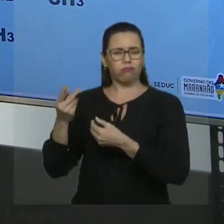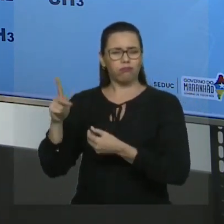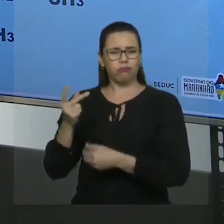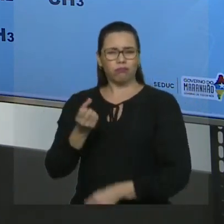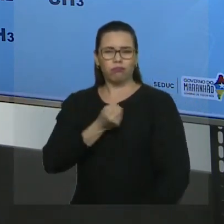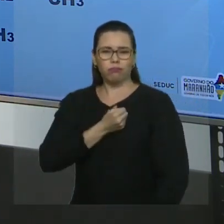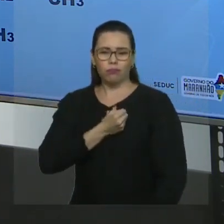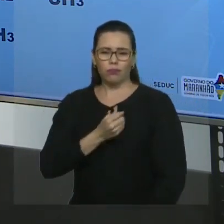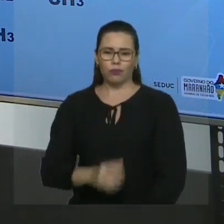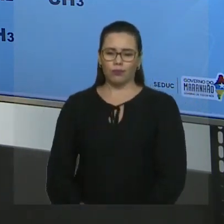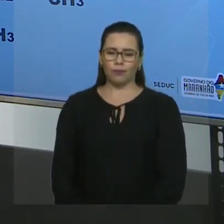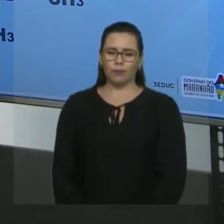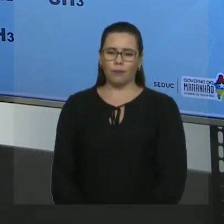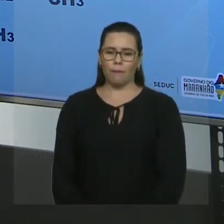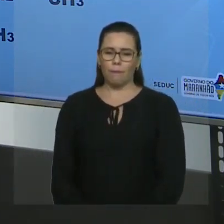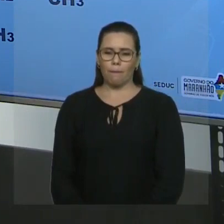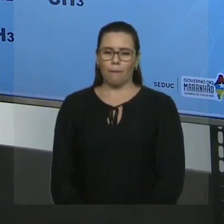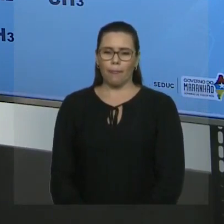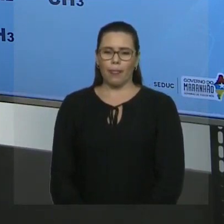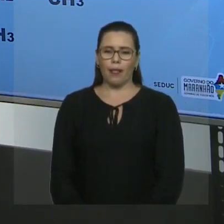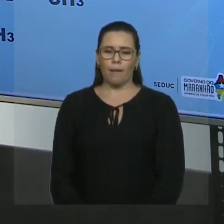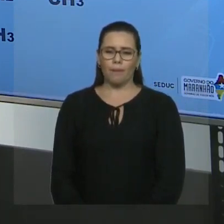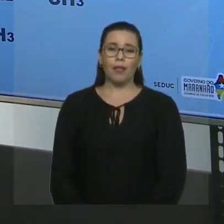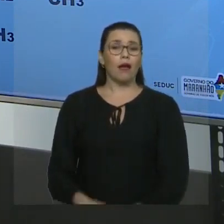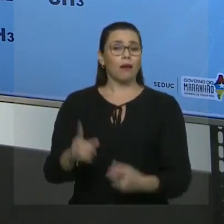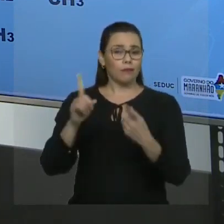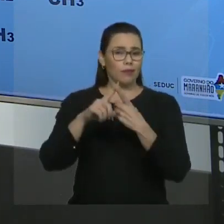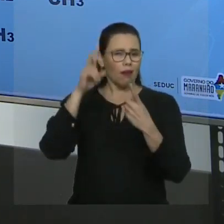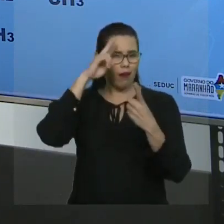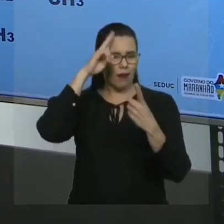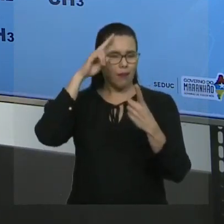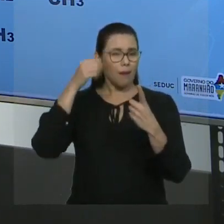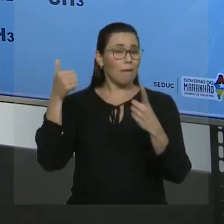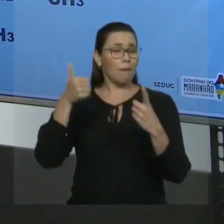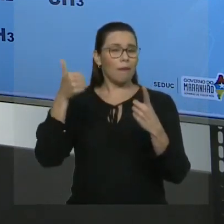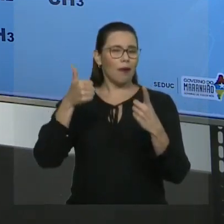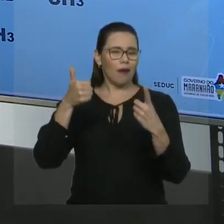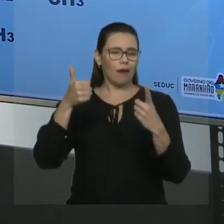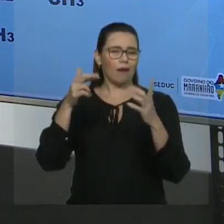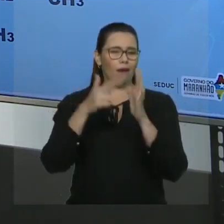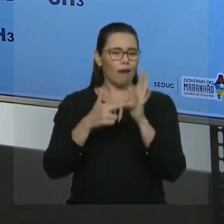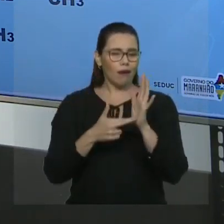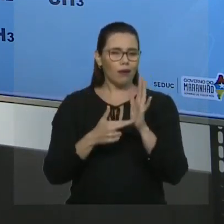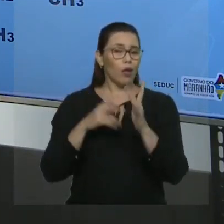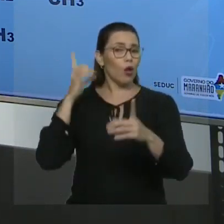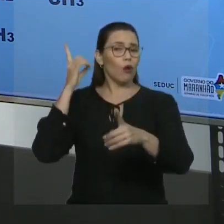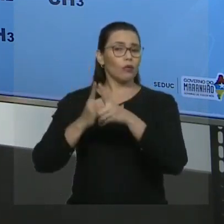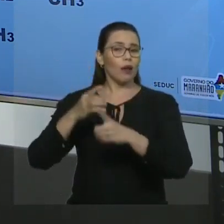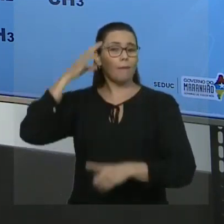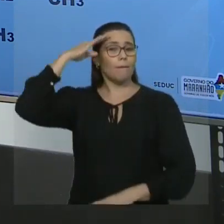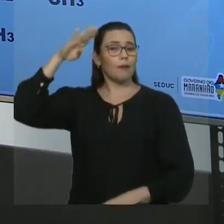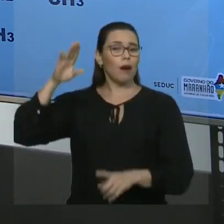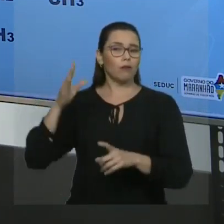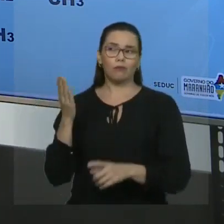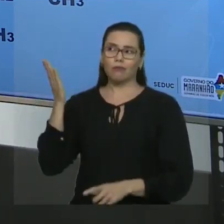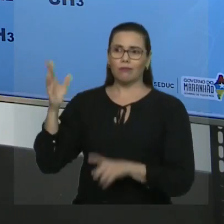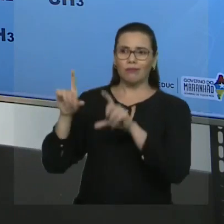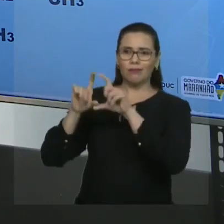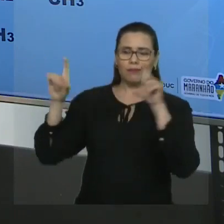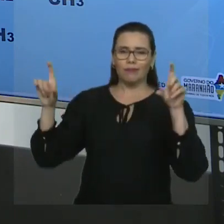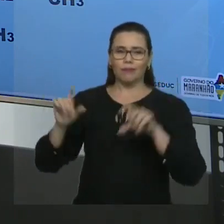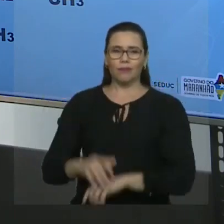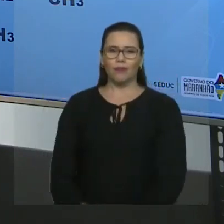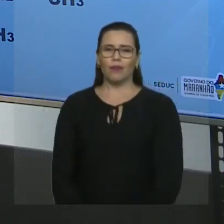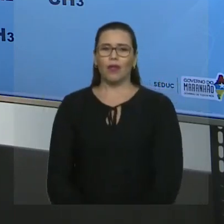ramificada, a primeira regra é achar a cadeia principal. E qual é a regra para achar a cadeia principal? A cadeia principal é sempre